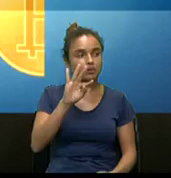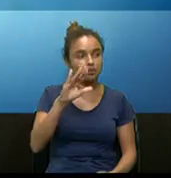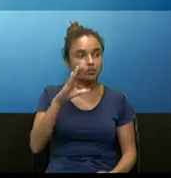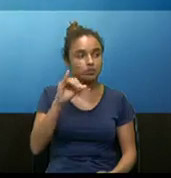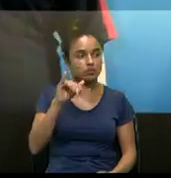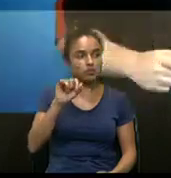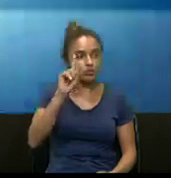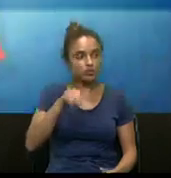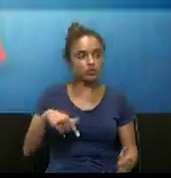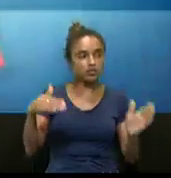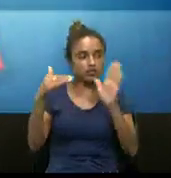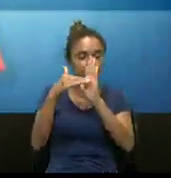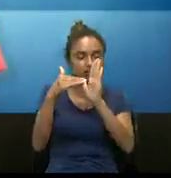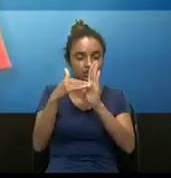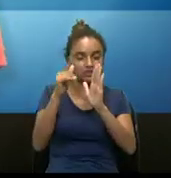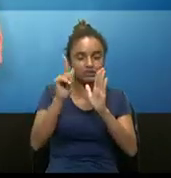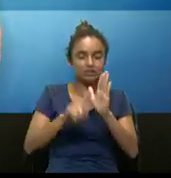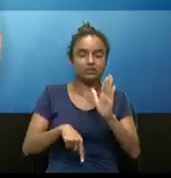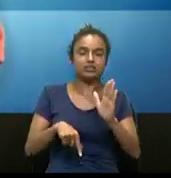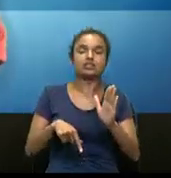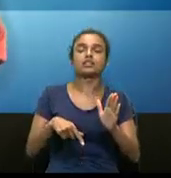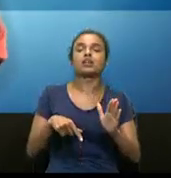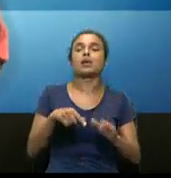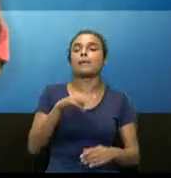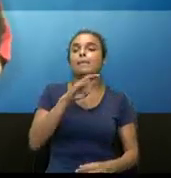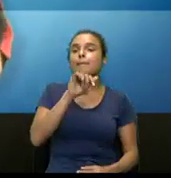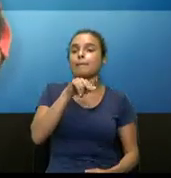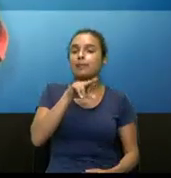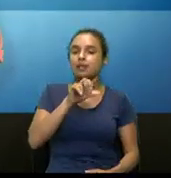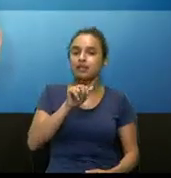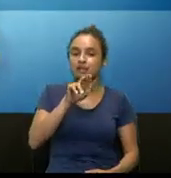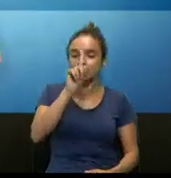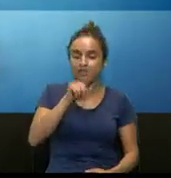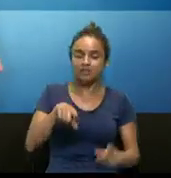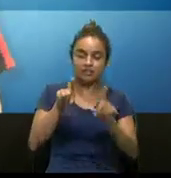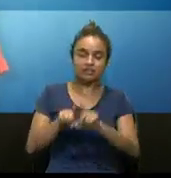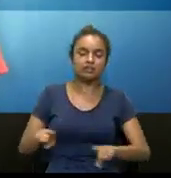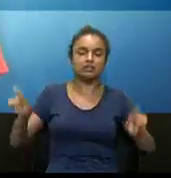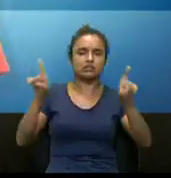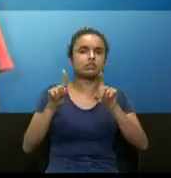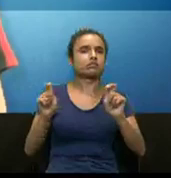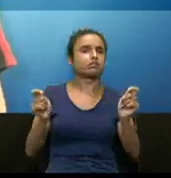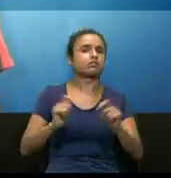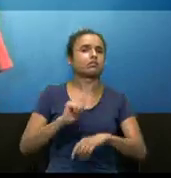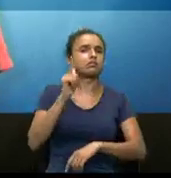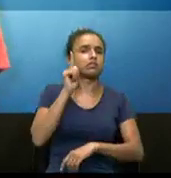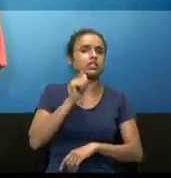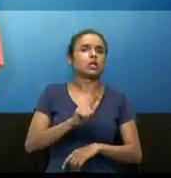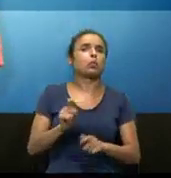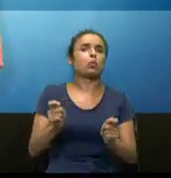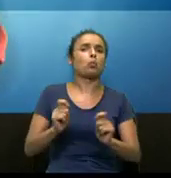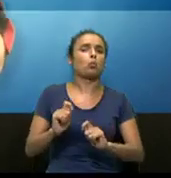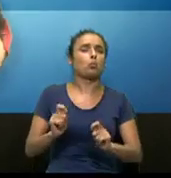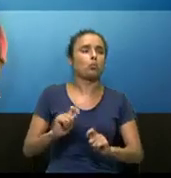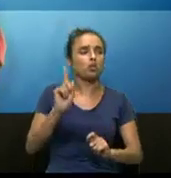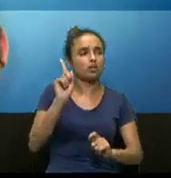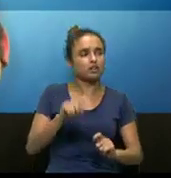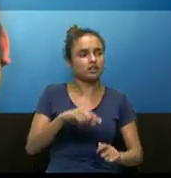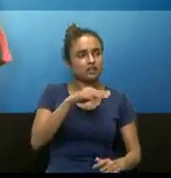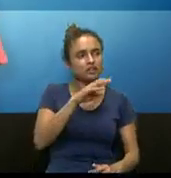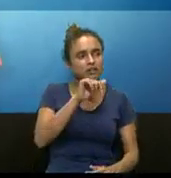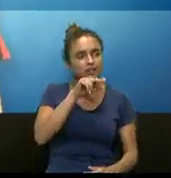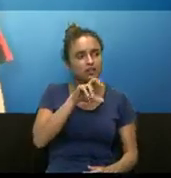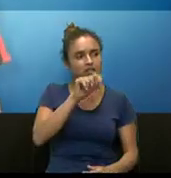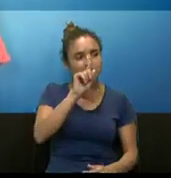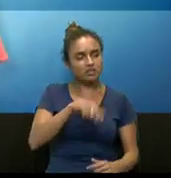atingido. Minerar bitcoins exige computadores cada vez mais poderosos. Por isso, minerar de casa